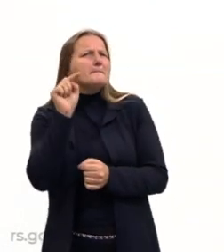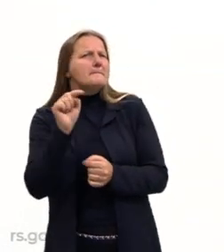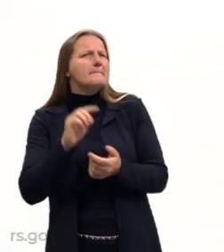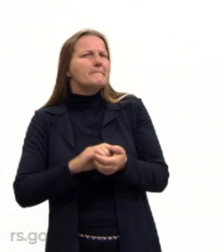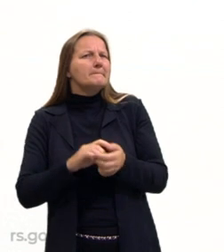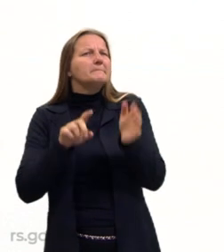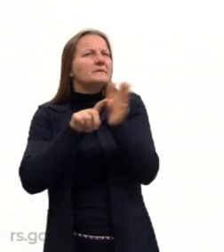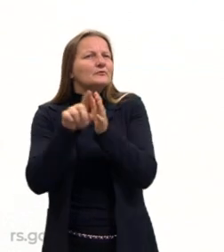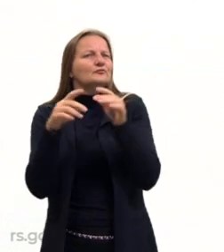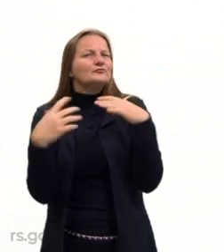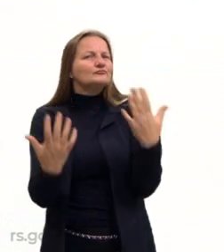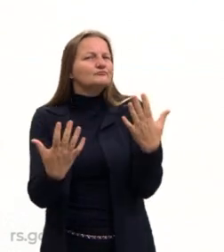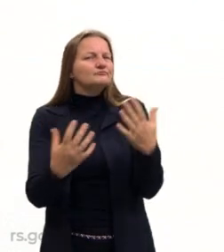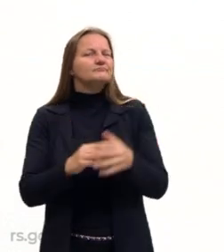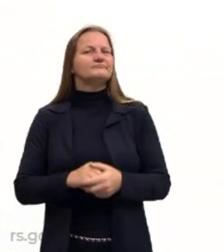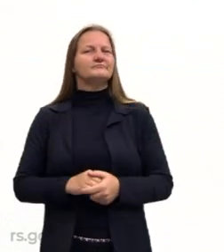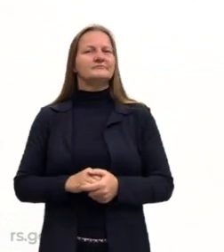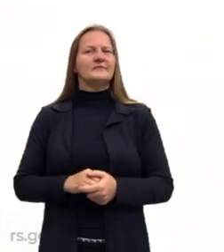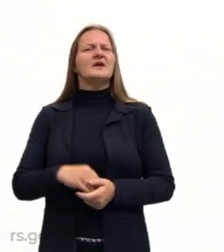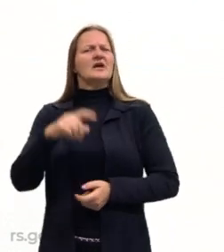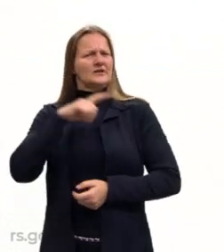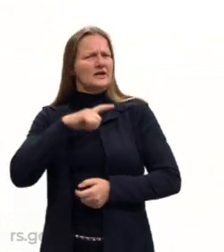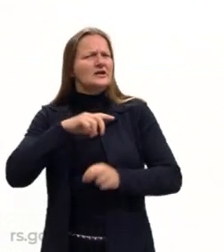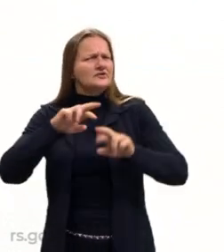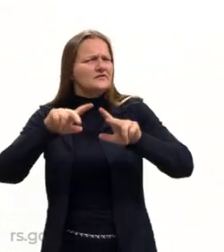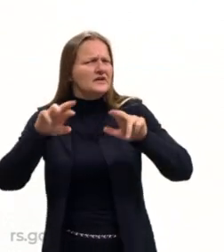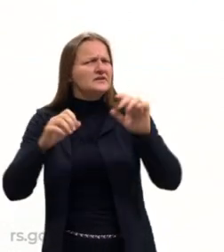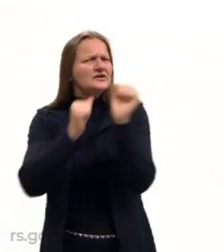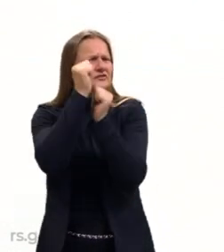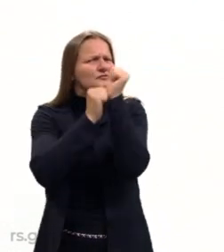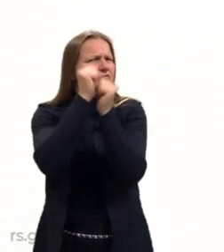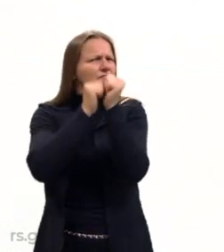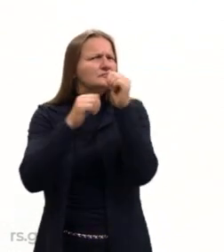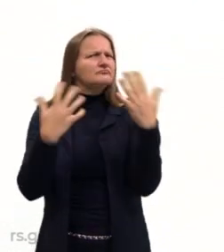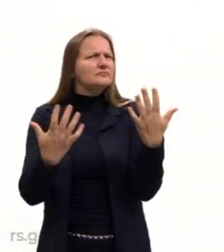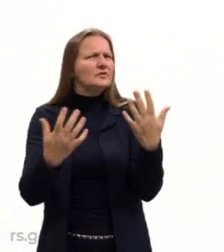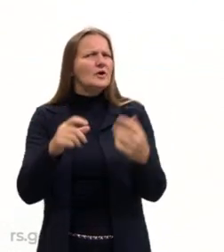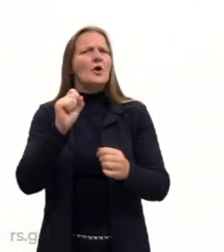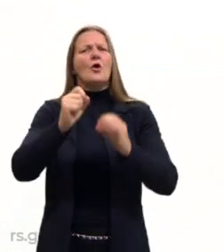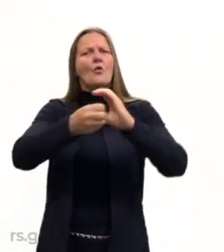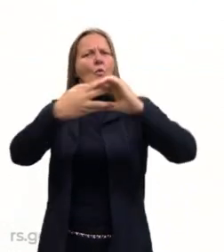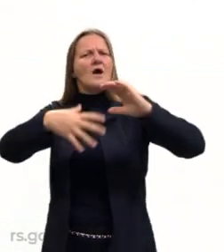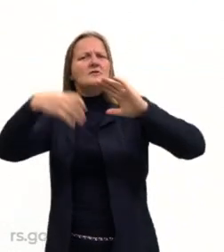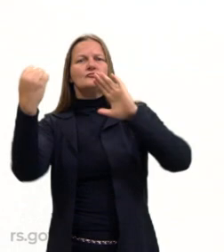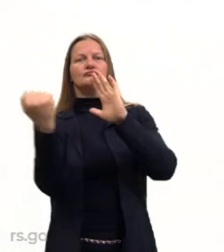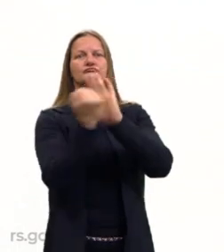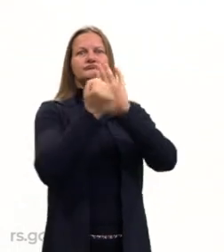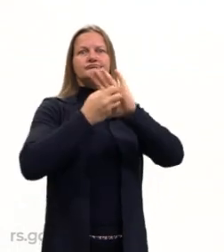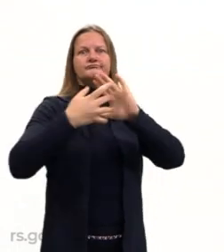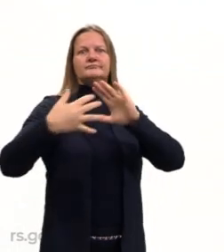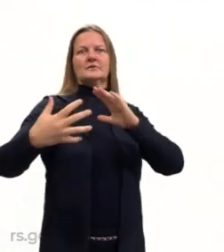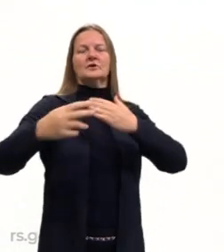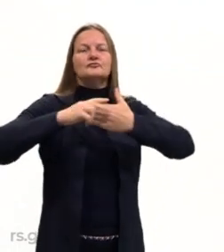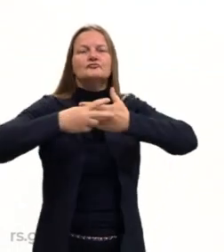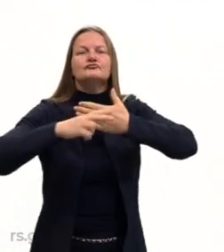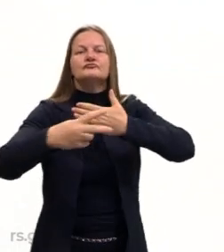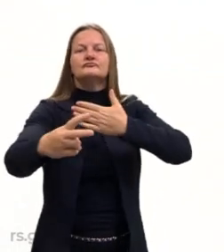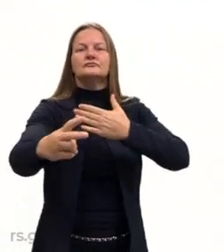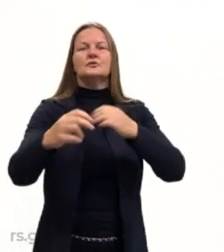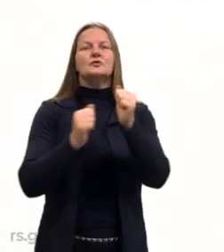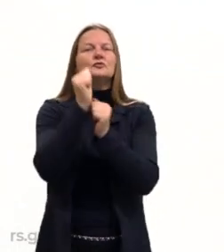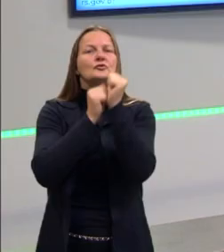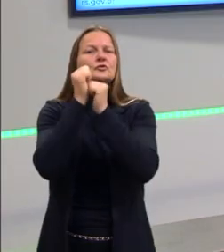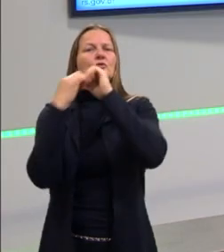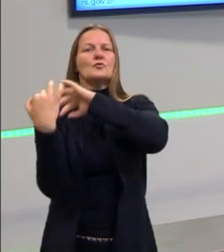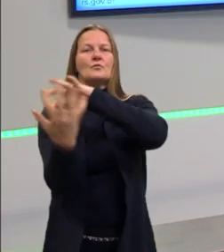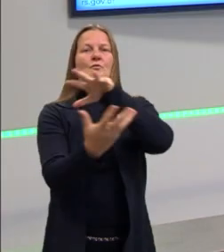perguntas. Pô, existe diferença na indústria? Quais os impactos da industrialização no mundo, tá? Gurizada, então